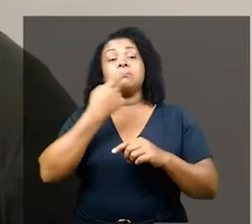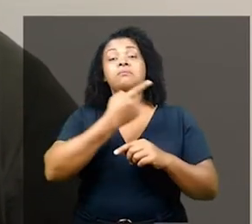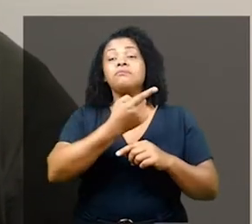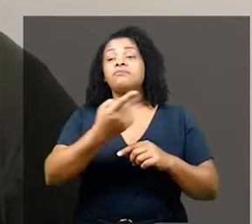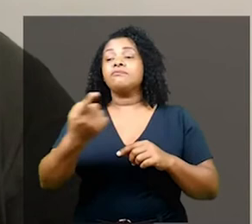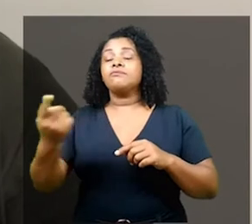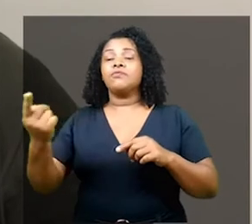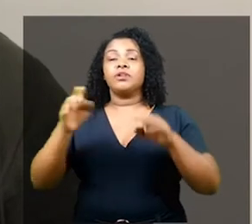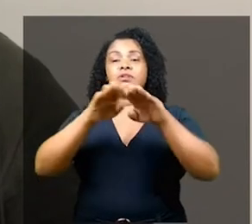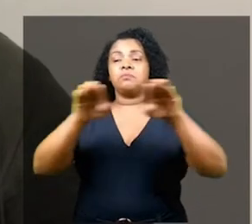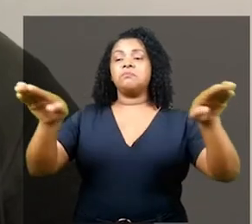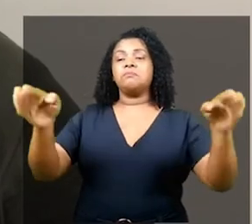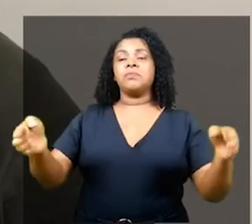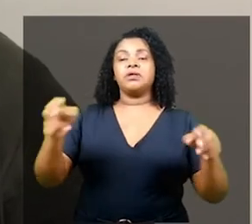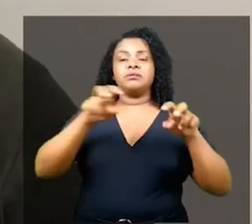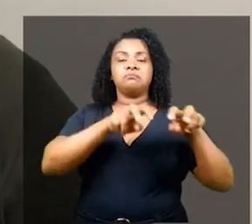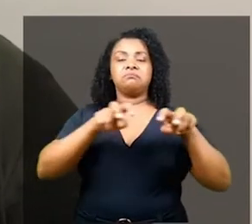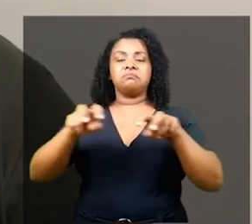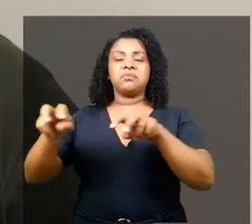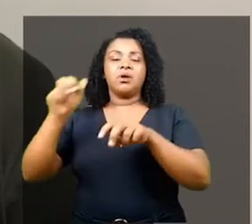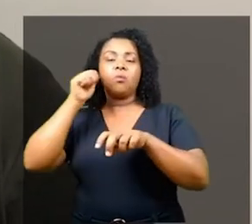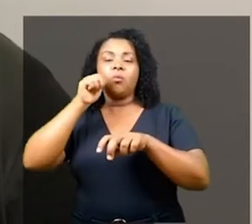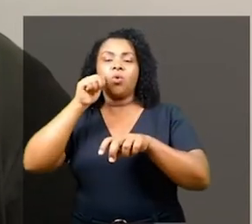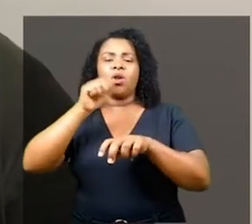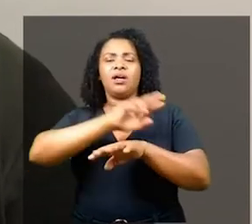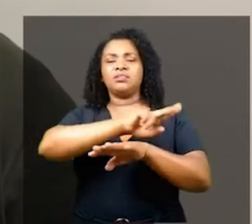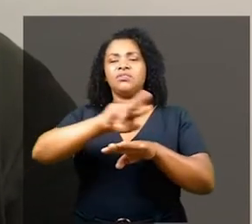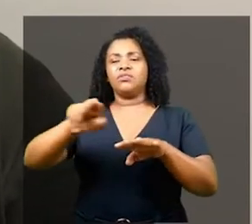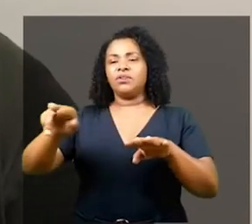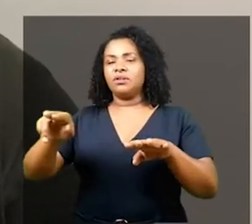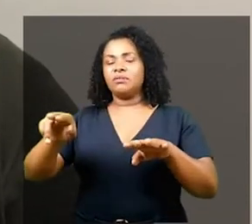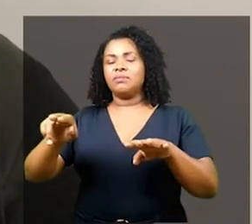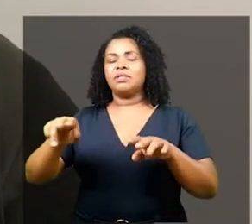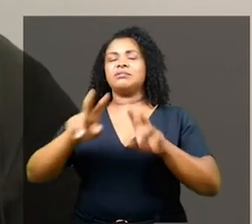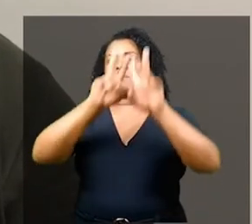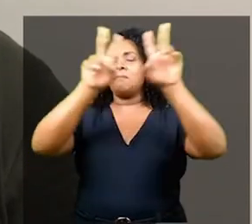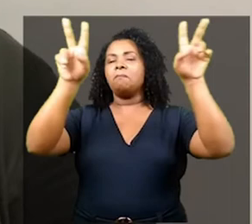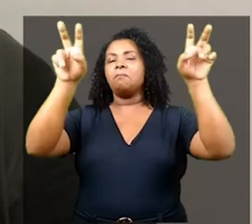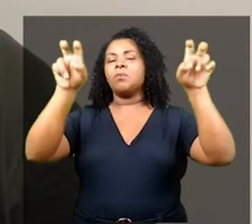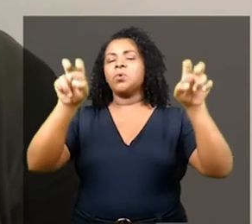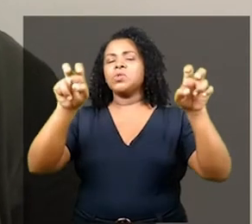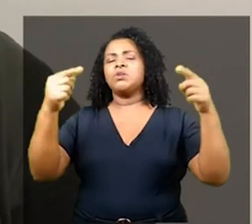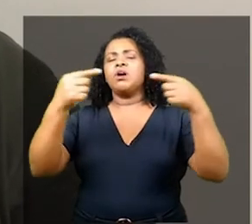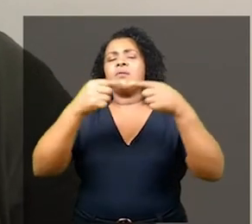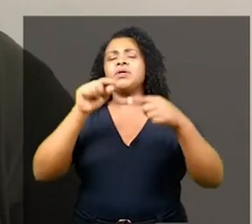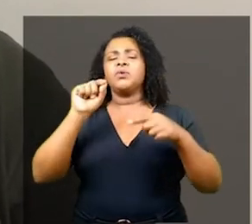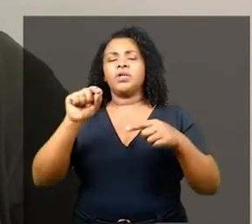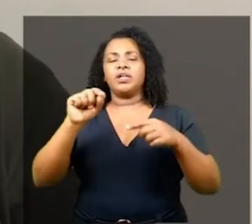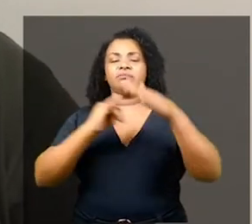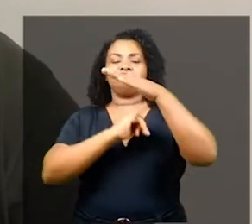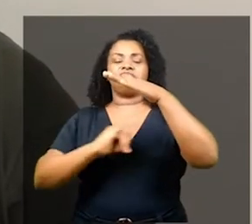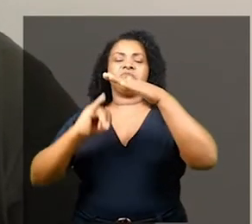Eu imagino que quando nós falamos de museus, nós estamos falando de instituições historicamente